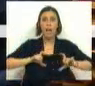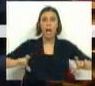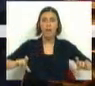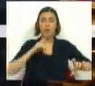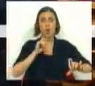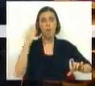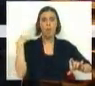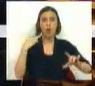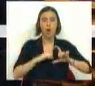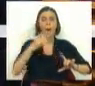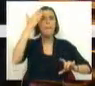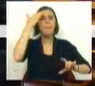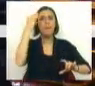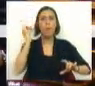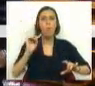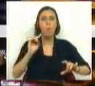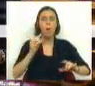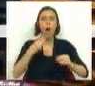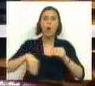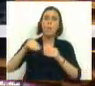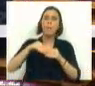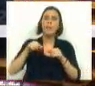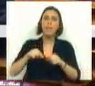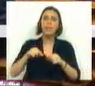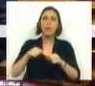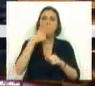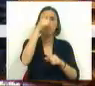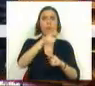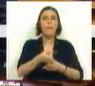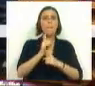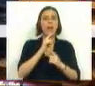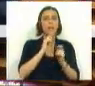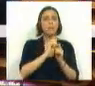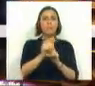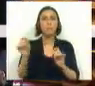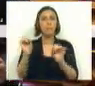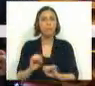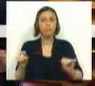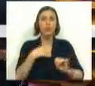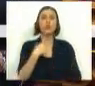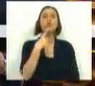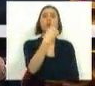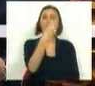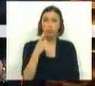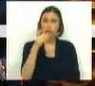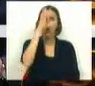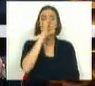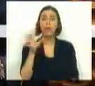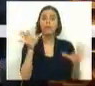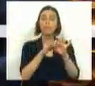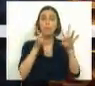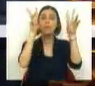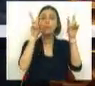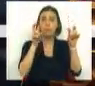e não prevê qualquer compensação para os pescadores. Já questionámos o Governo sobre essa matéria